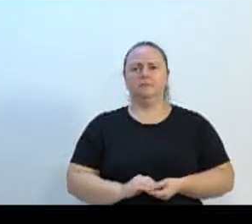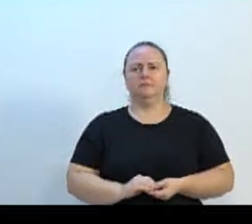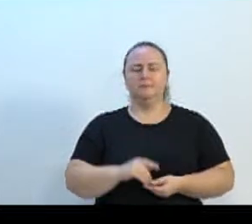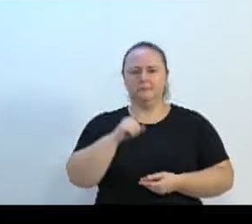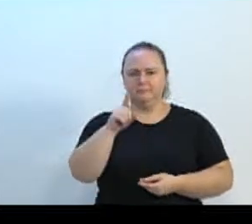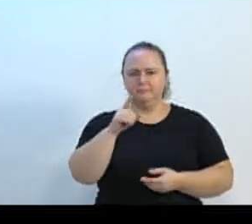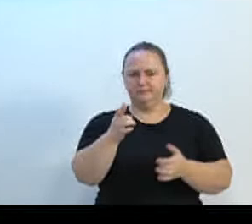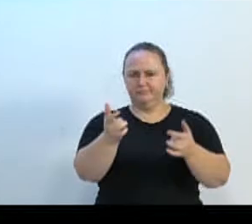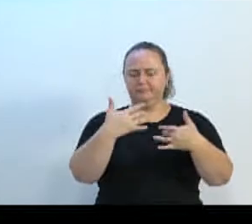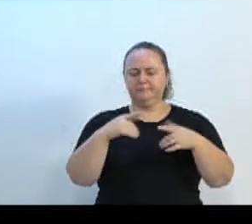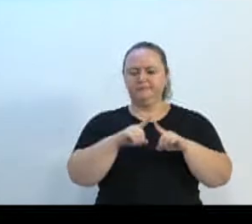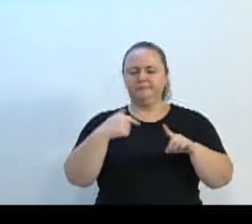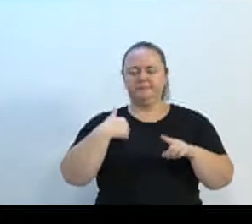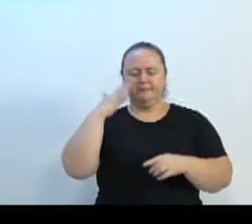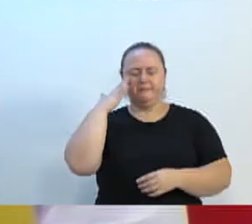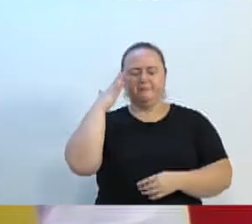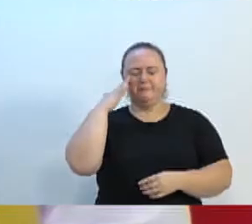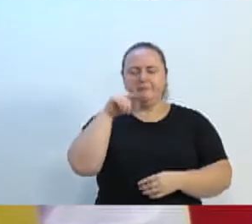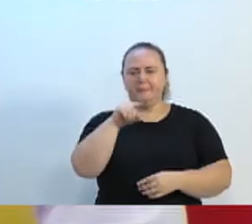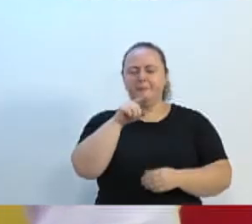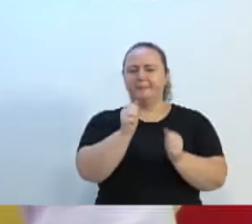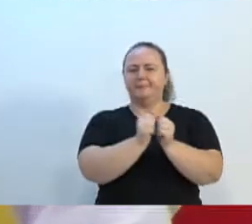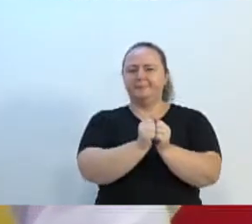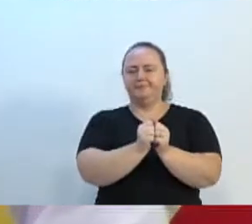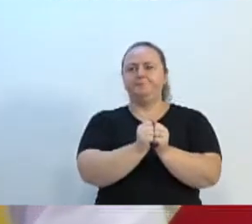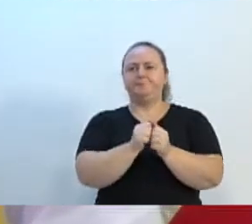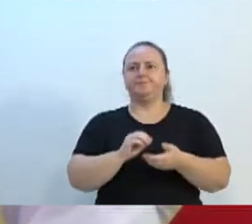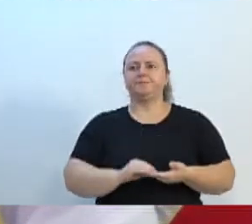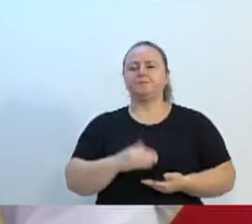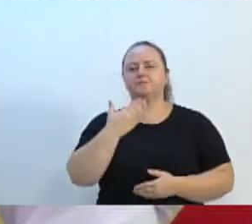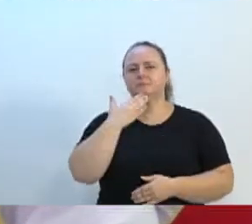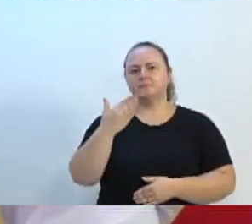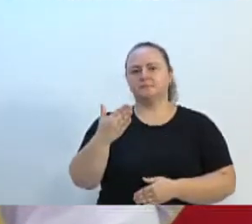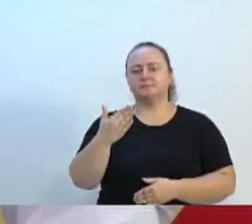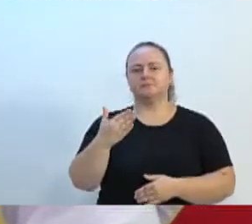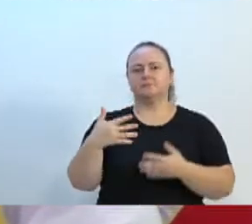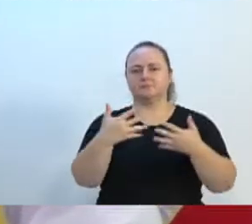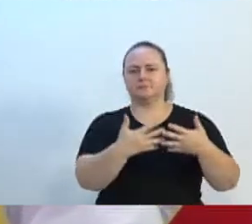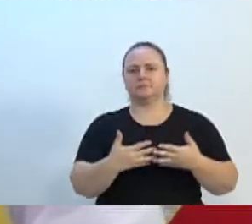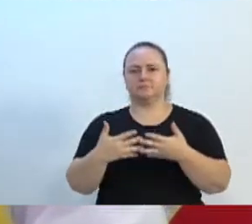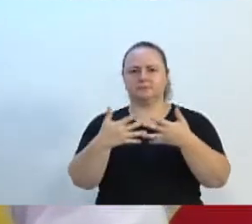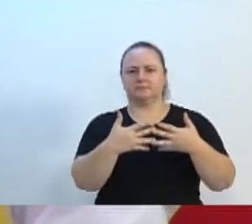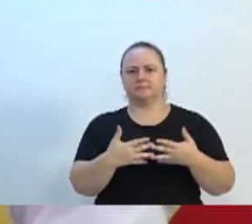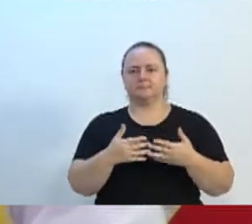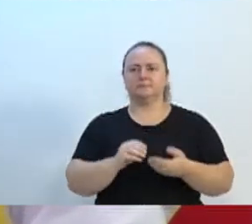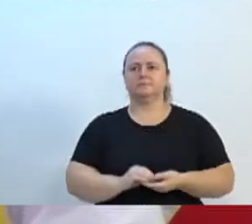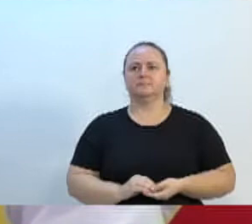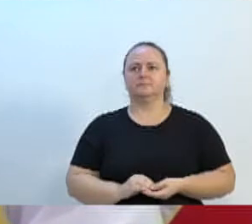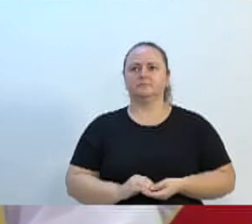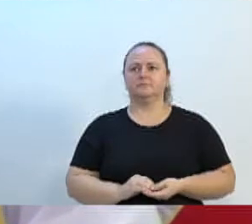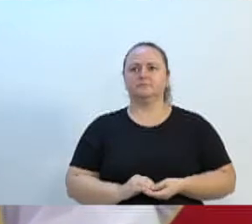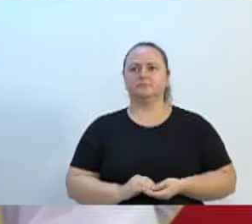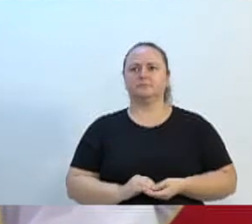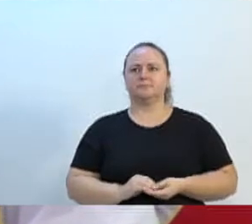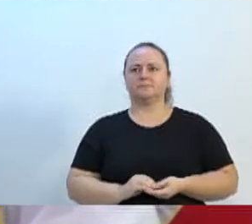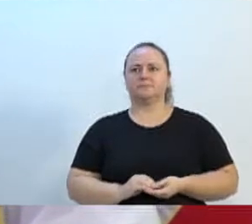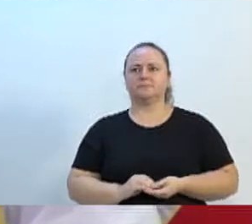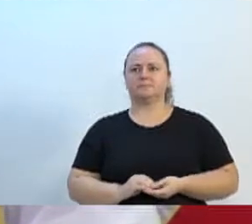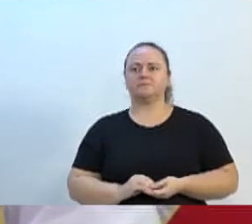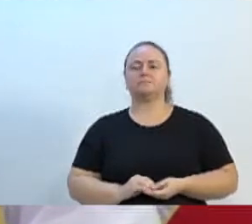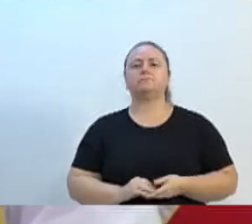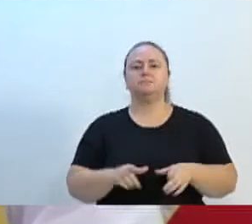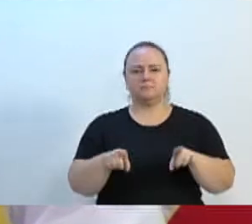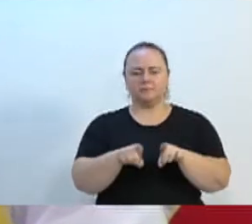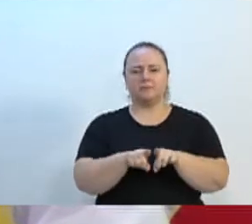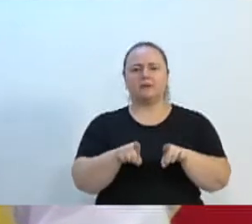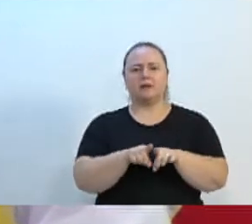reconhecimento. A respeito do senador para buscar um caminhão-pipa. Próxima reunião com o prefeito interino Marcos da Rosa,